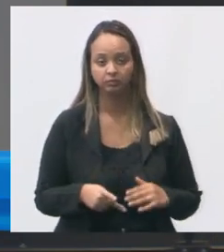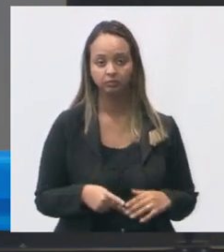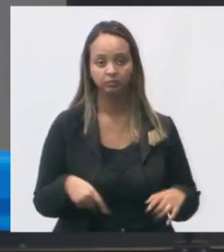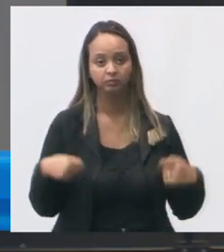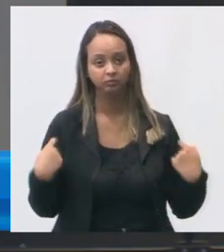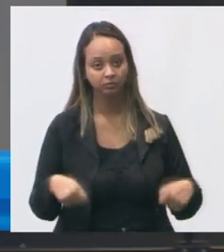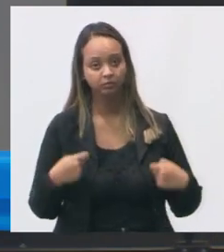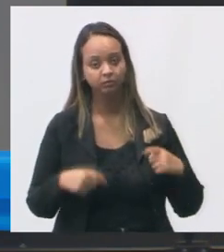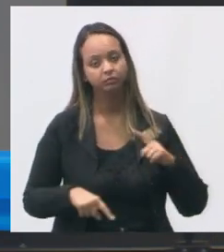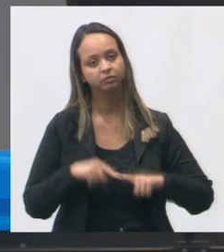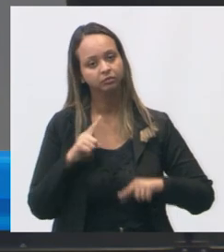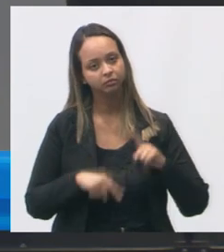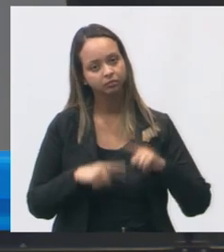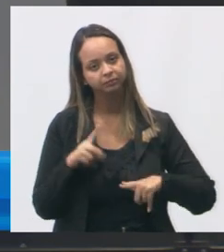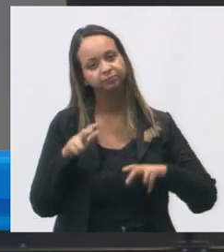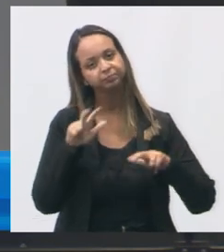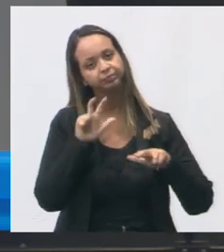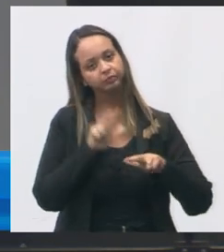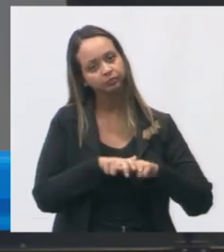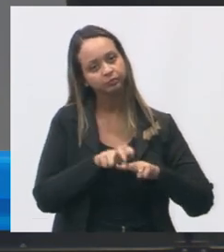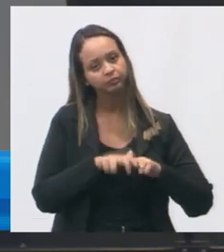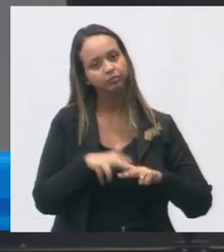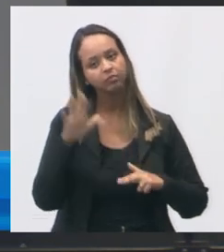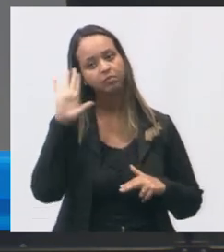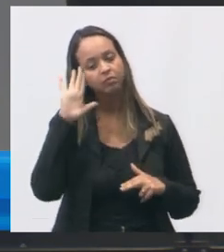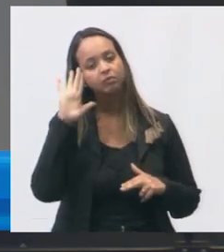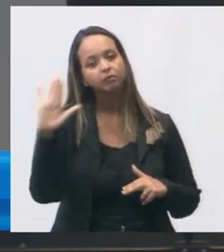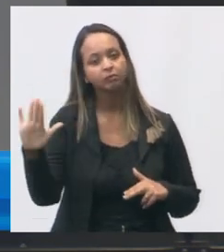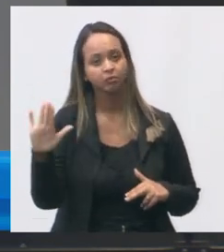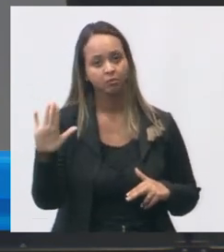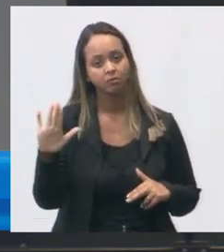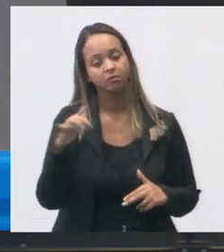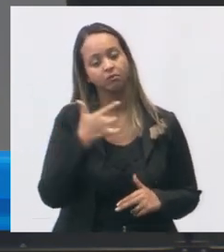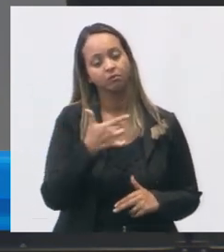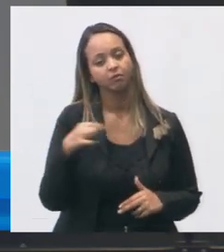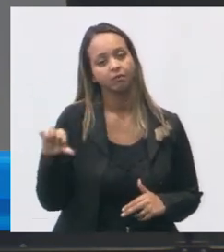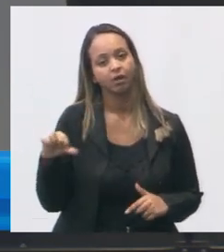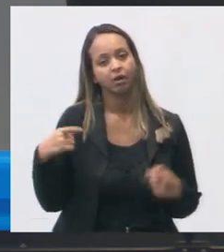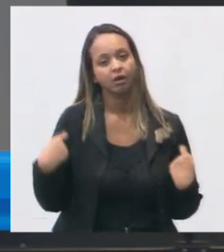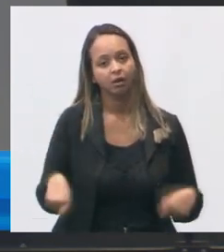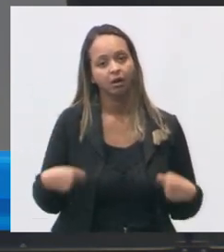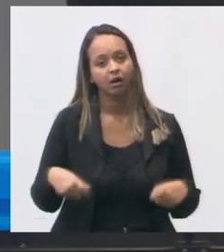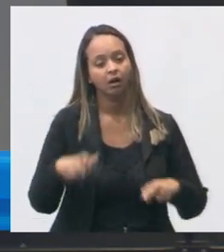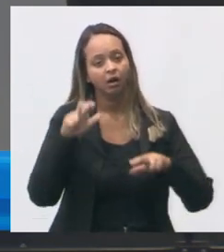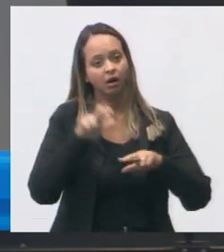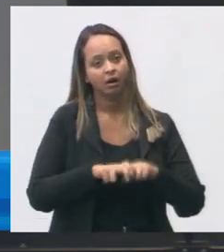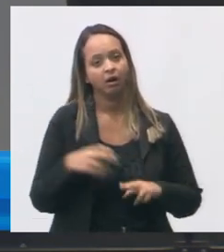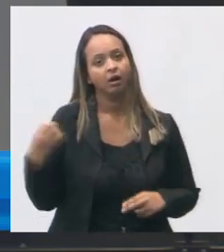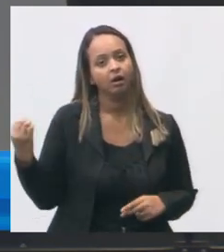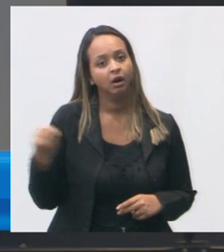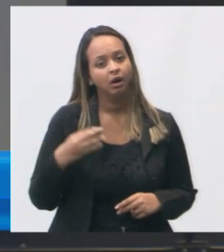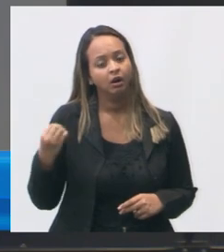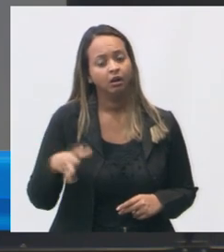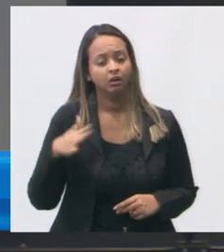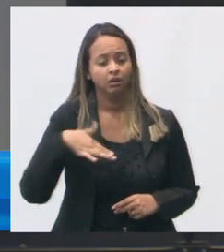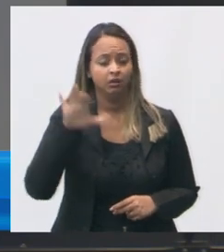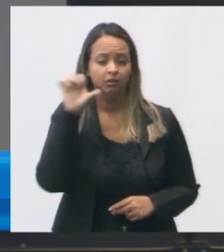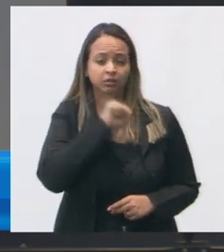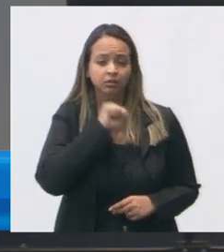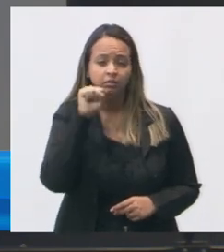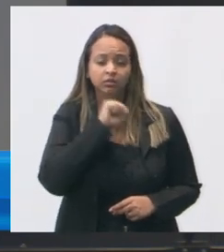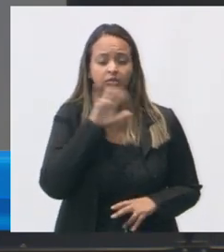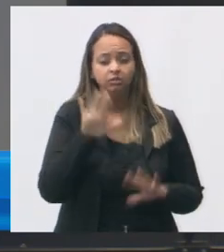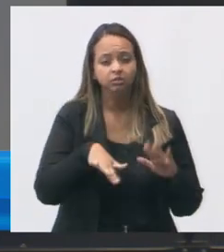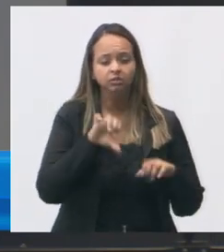imobiliário cadeira principalmente todas as 29 precisam de cadeiras novas que as cadeiras estão bem antigas muitas delas